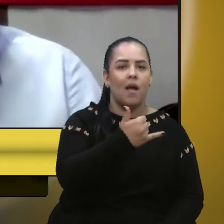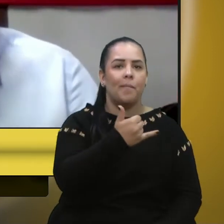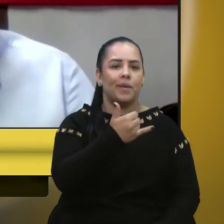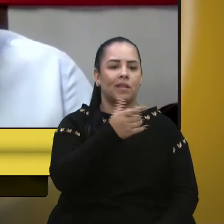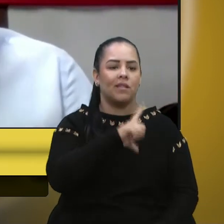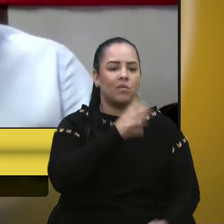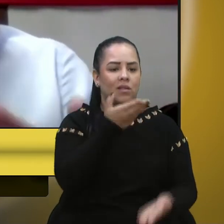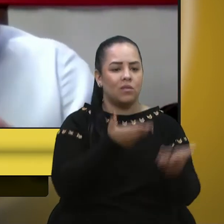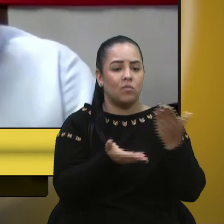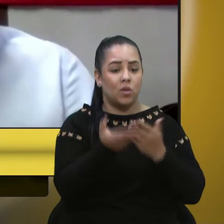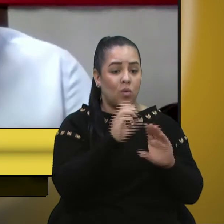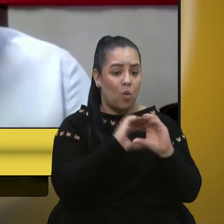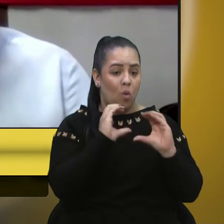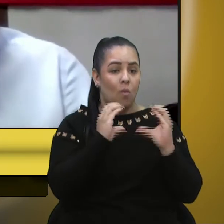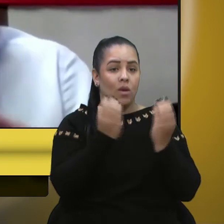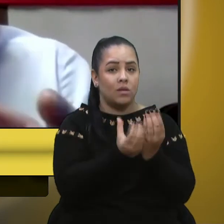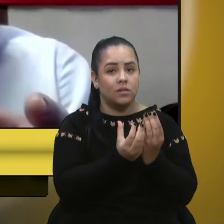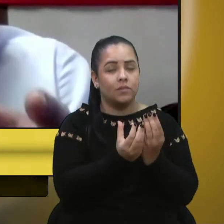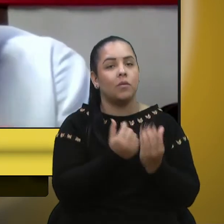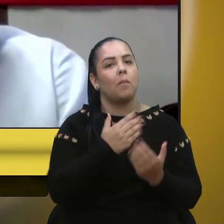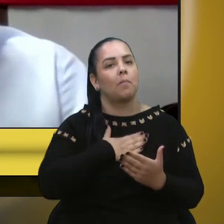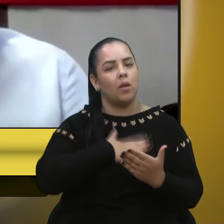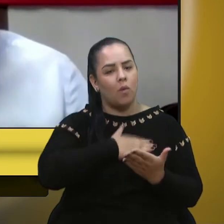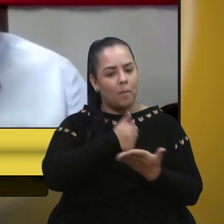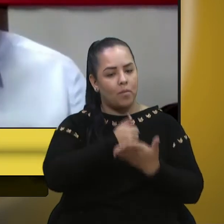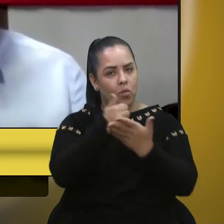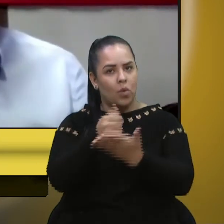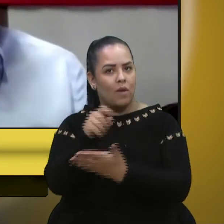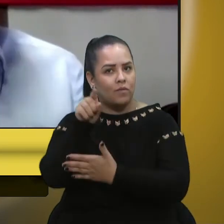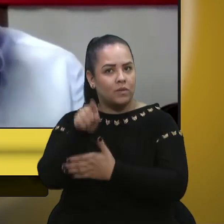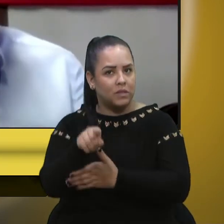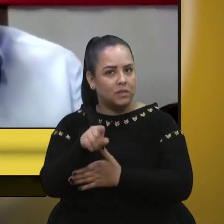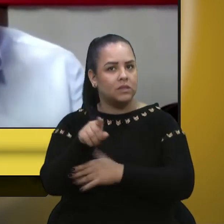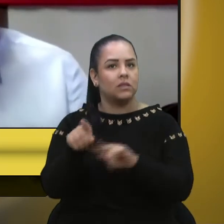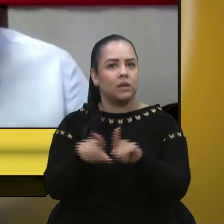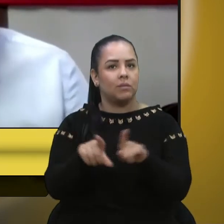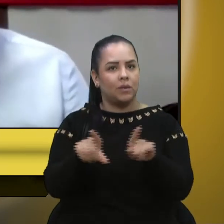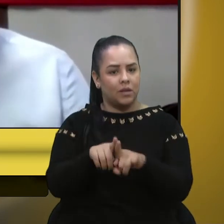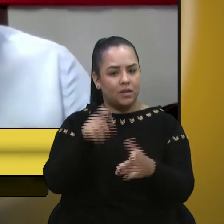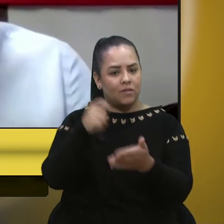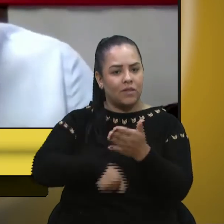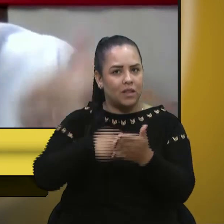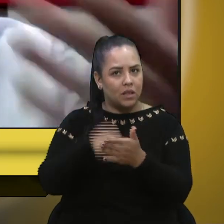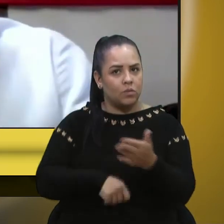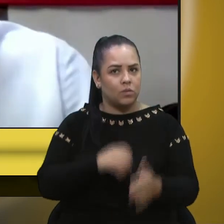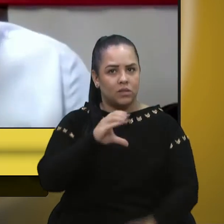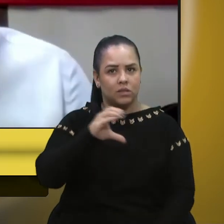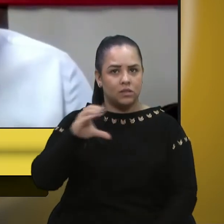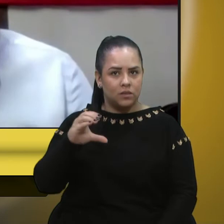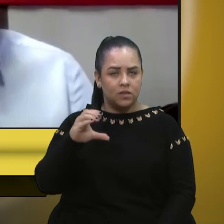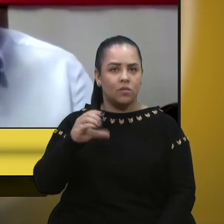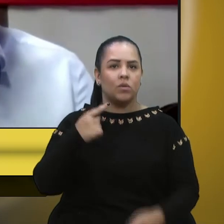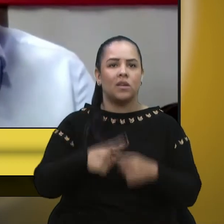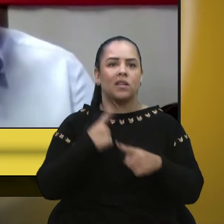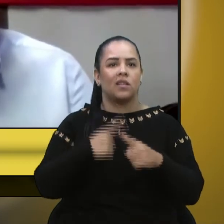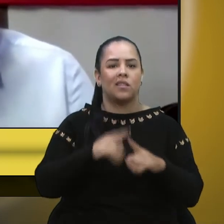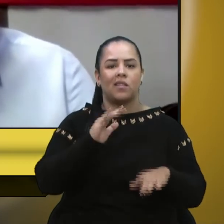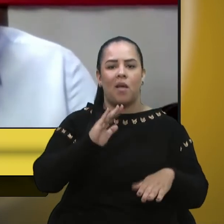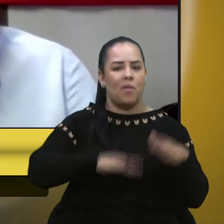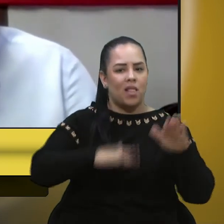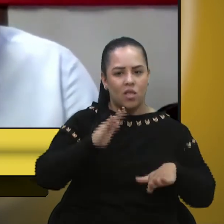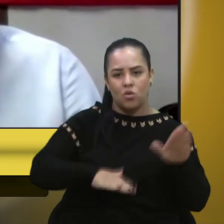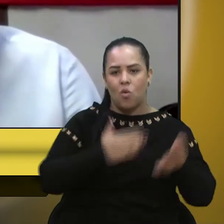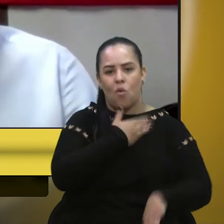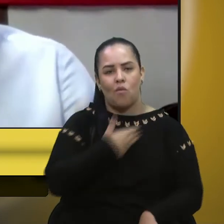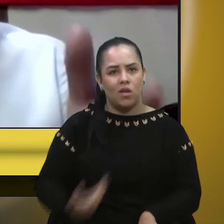comunidade. Então, eu quero deixar meu apoio a você aqui defendendo o CC, independente de governo ou não, aqui eu defendo que nós